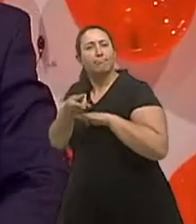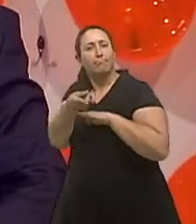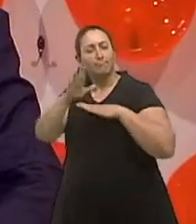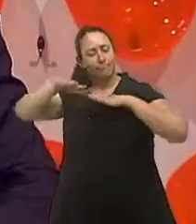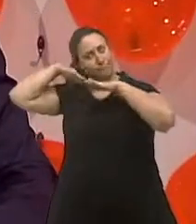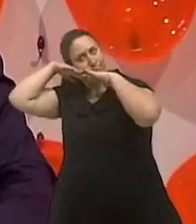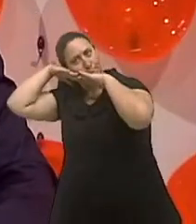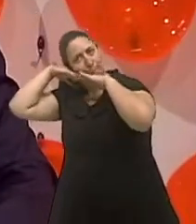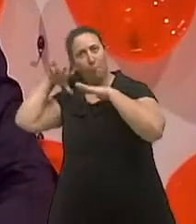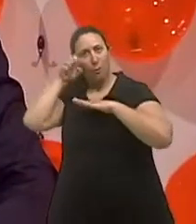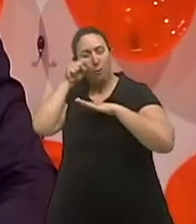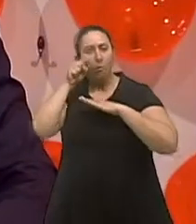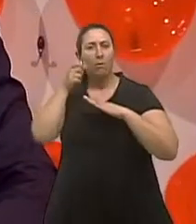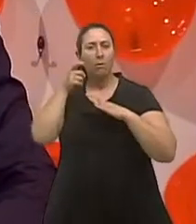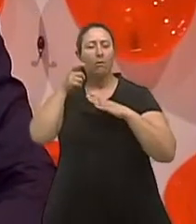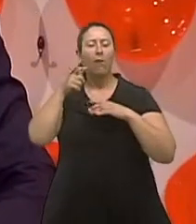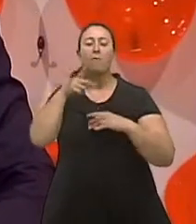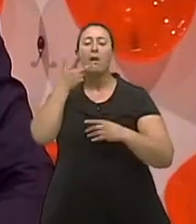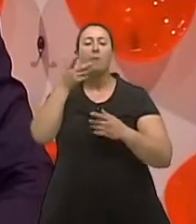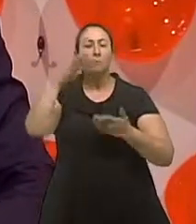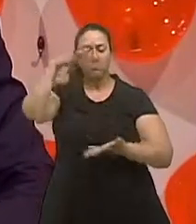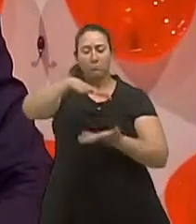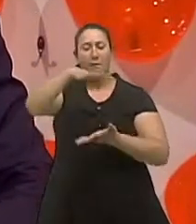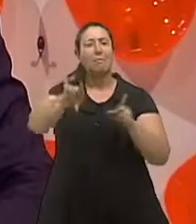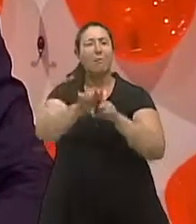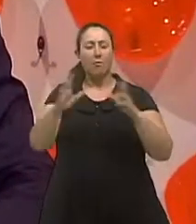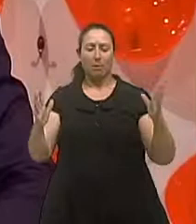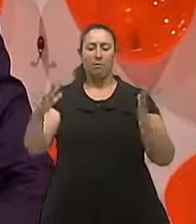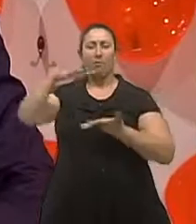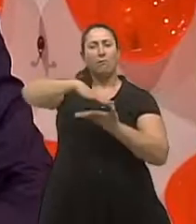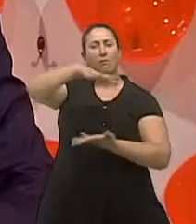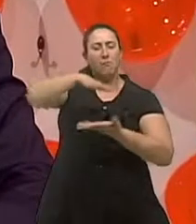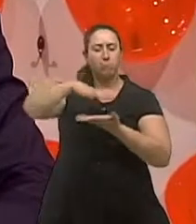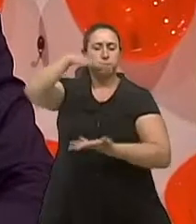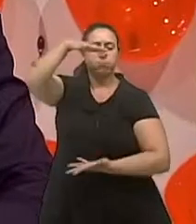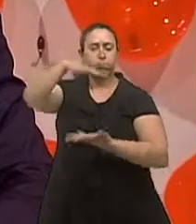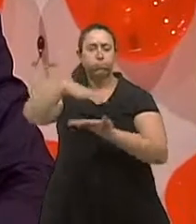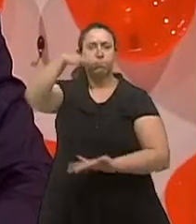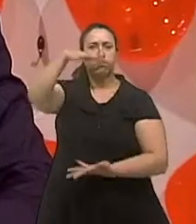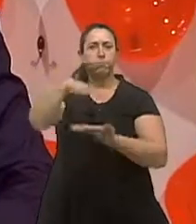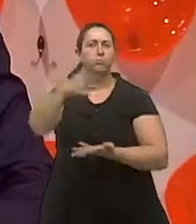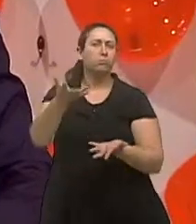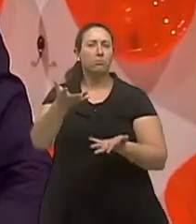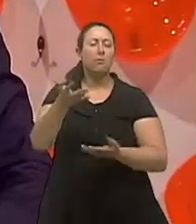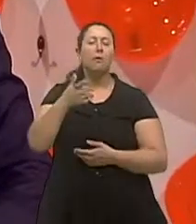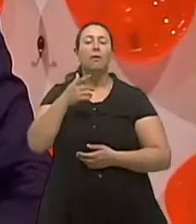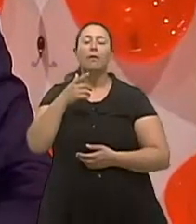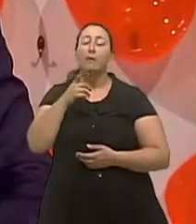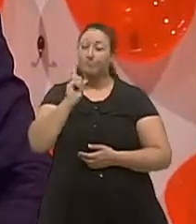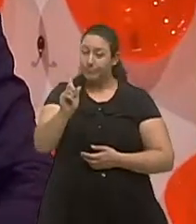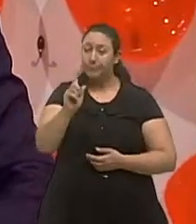é o travesseiro alto ou baixo tem pouca influência o que mais tem influência na questão da postura é ser